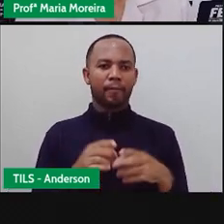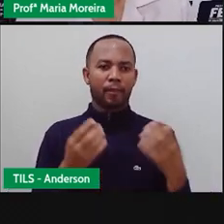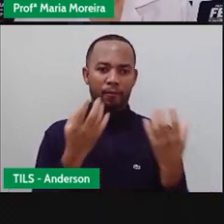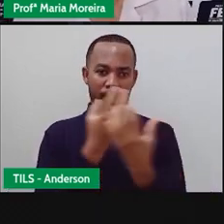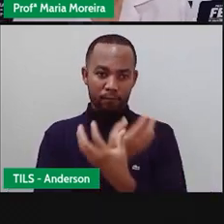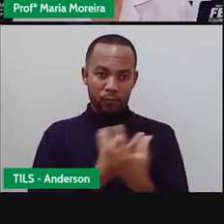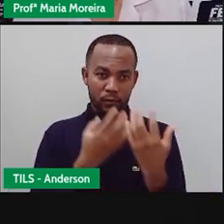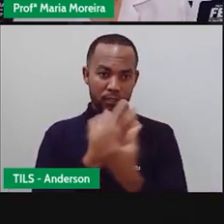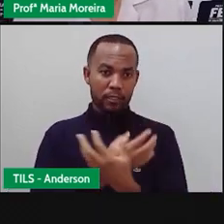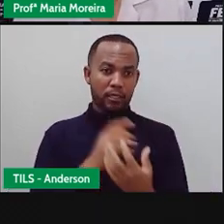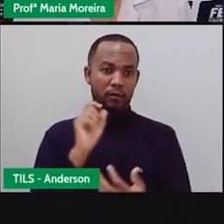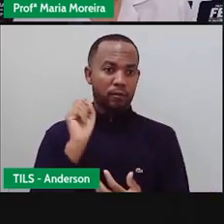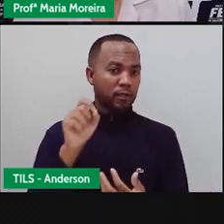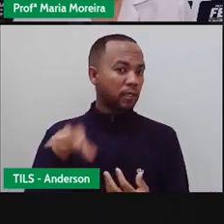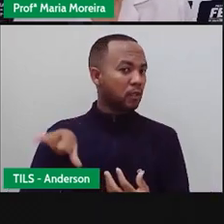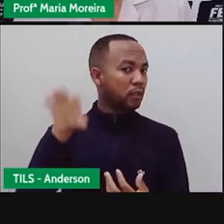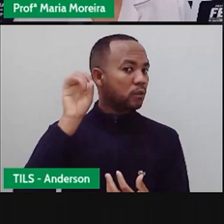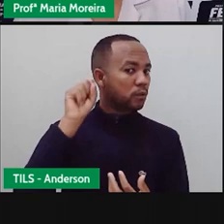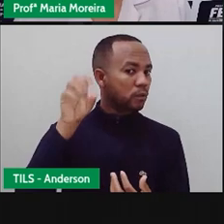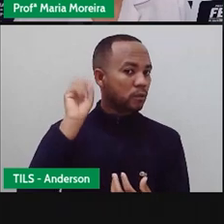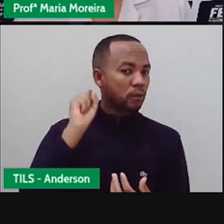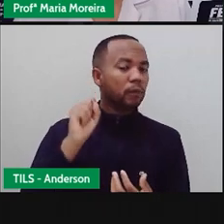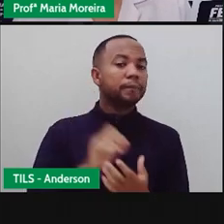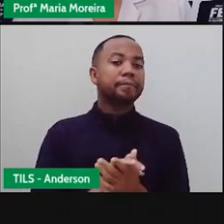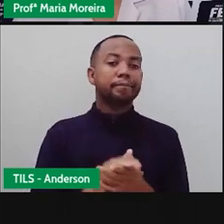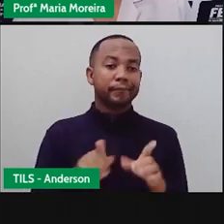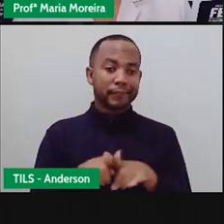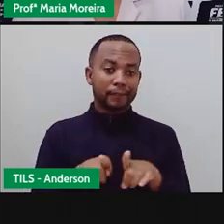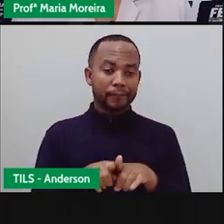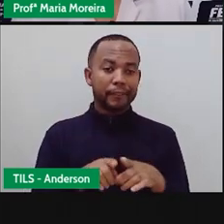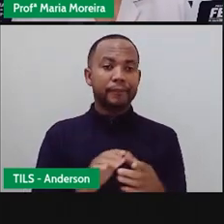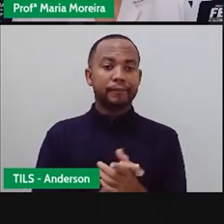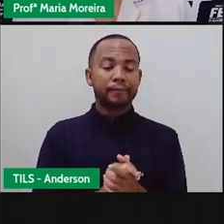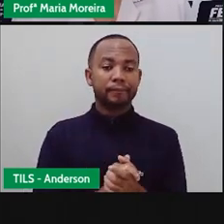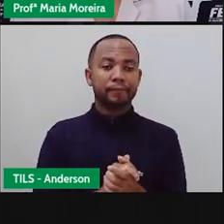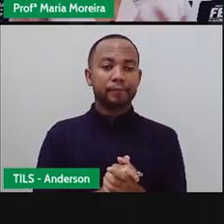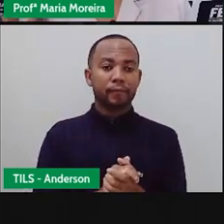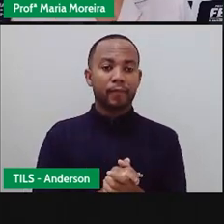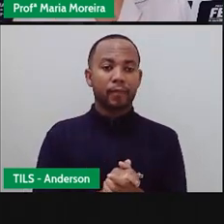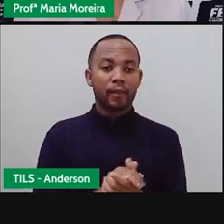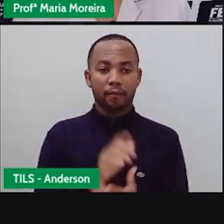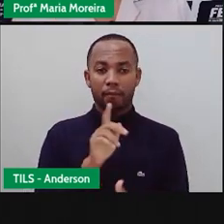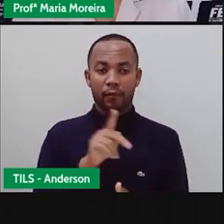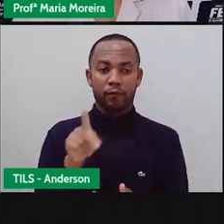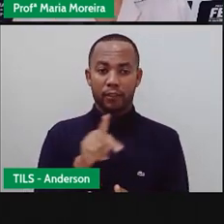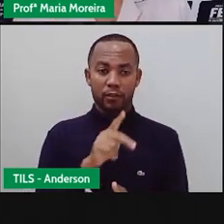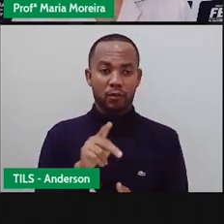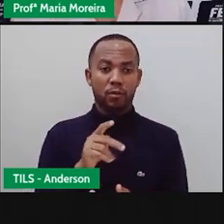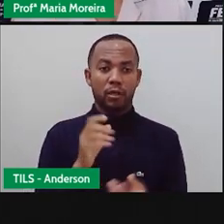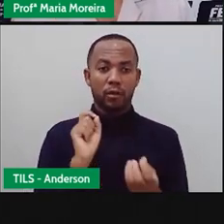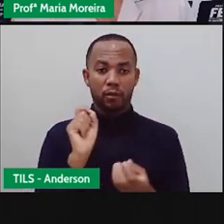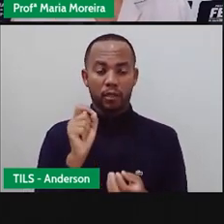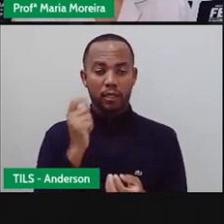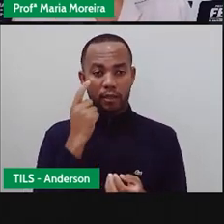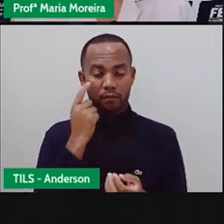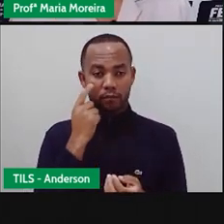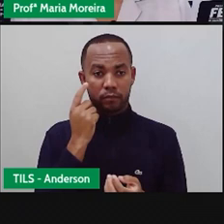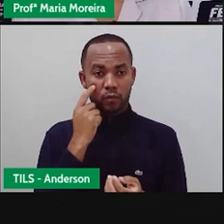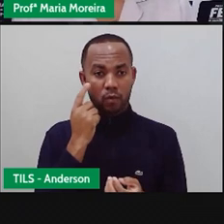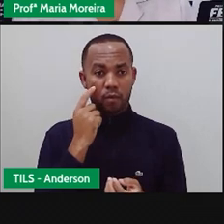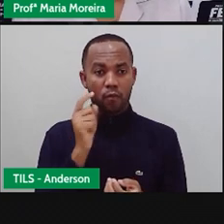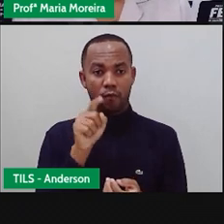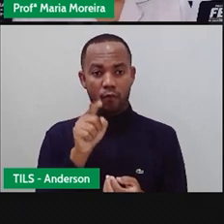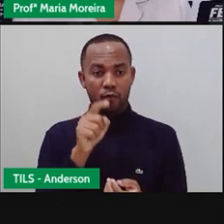som, nos proporciona várias sensações. Bom, e aí, a Pró deixa isso aí como atividade, né,